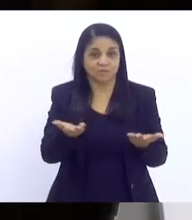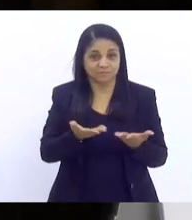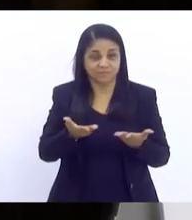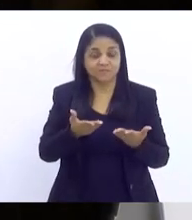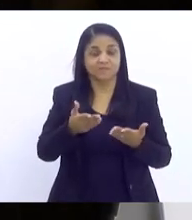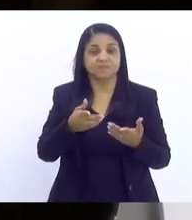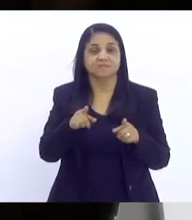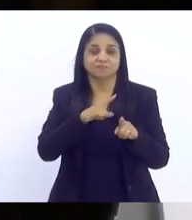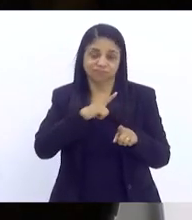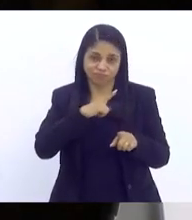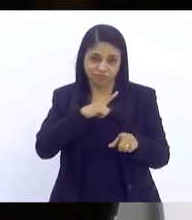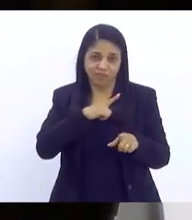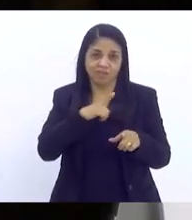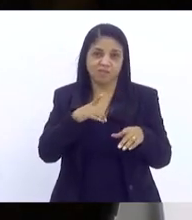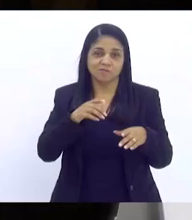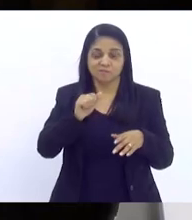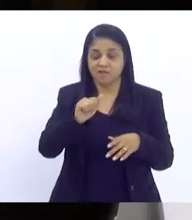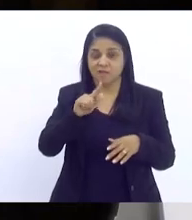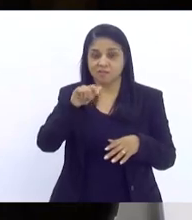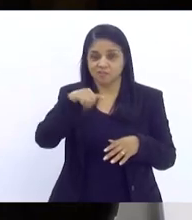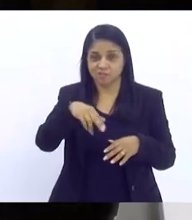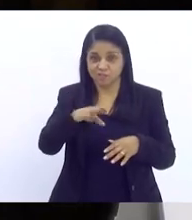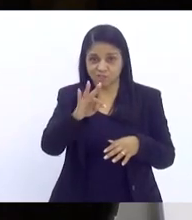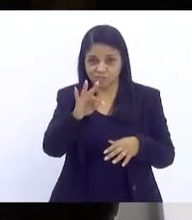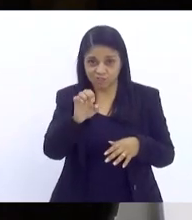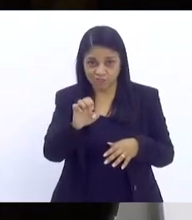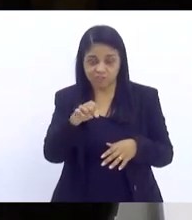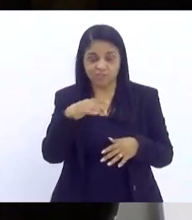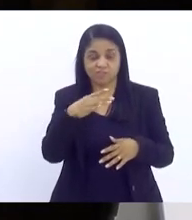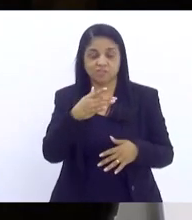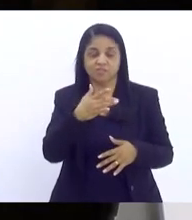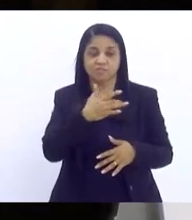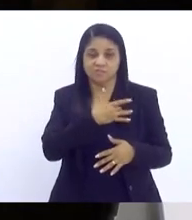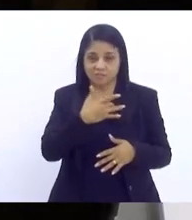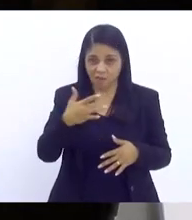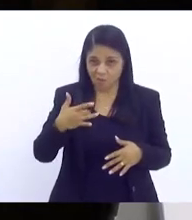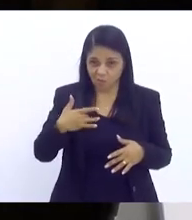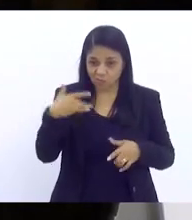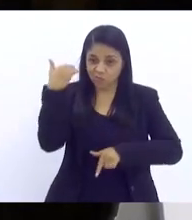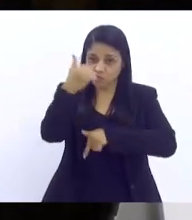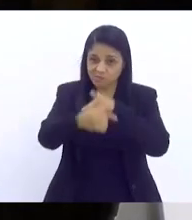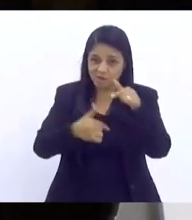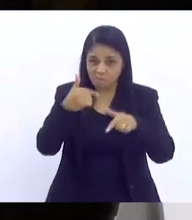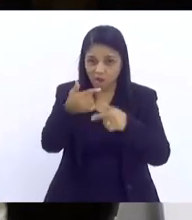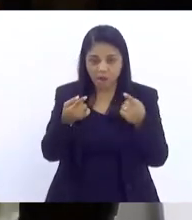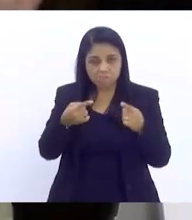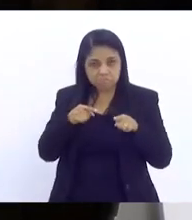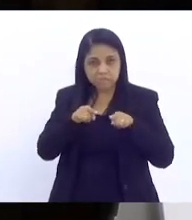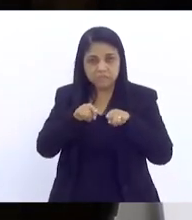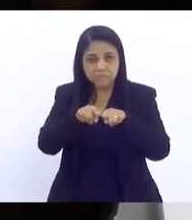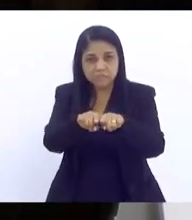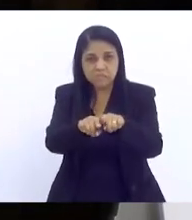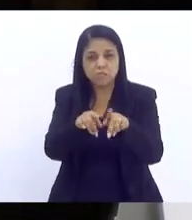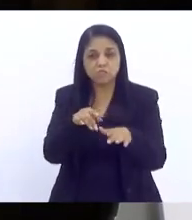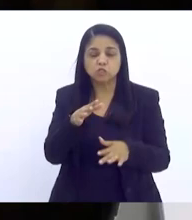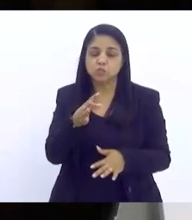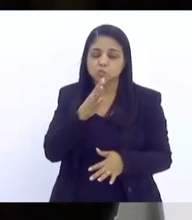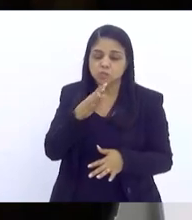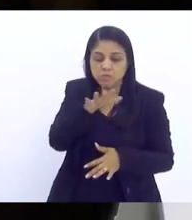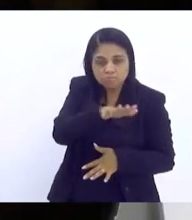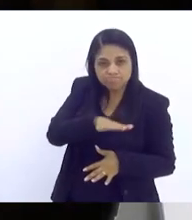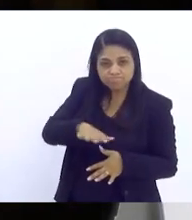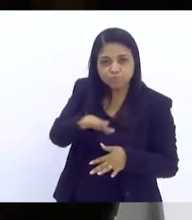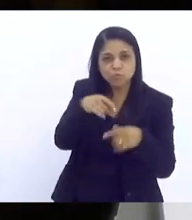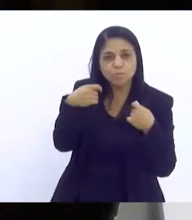assim como a gente tem os agentes comunitários de saúde, que trabalham muito em parceria, reconhecimento do território,